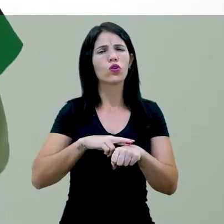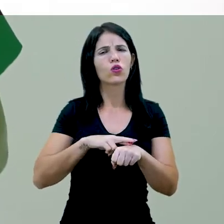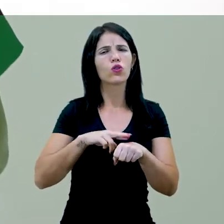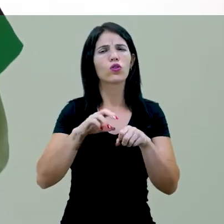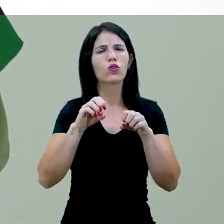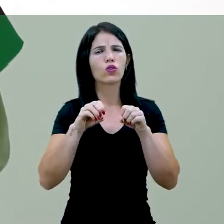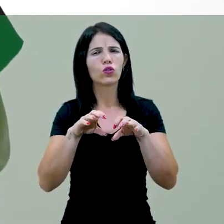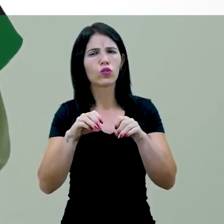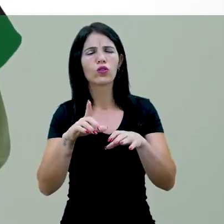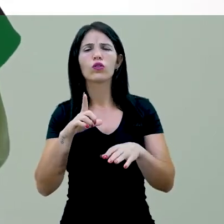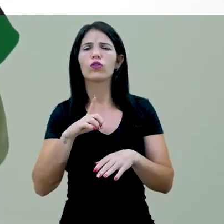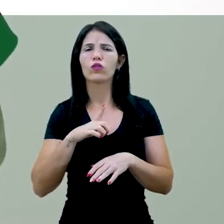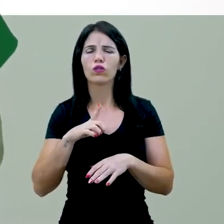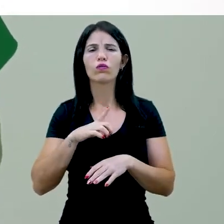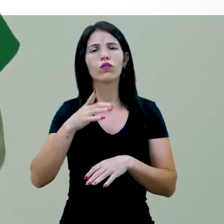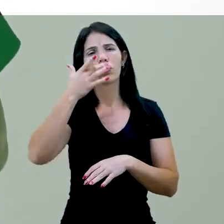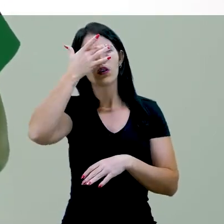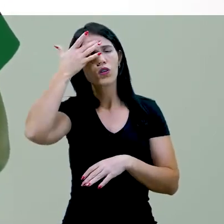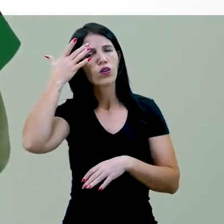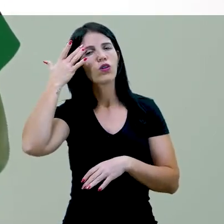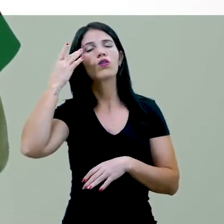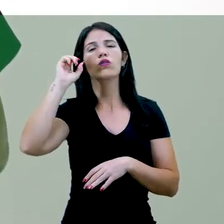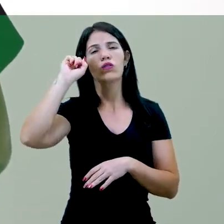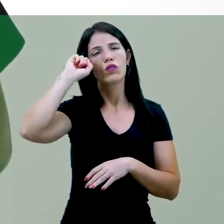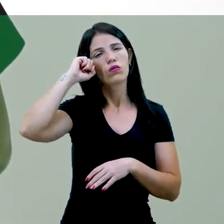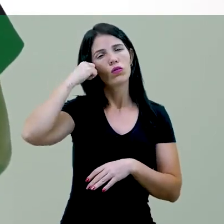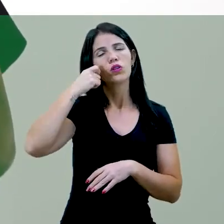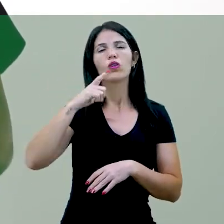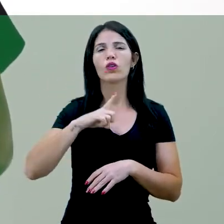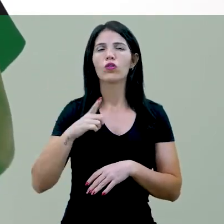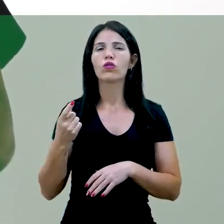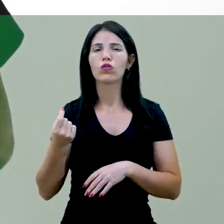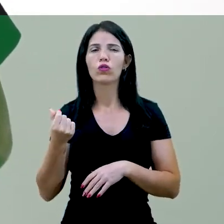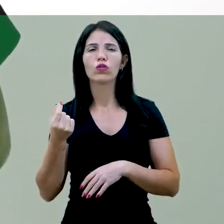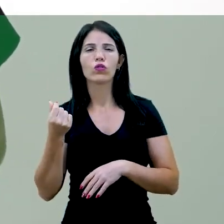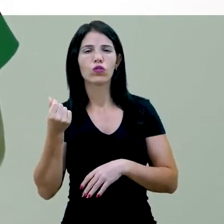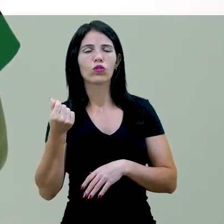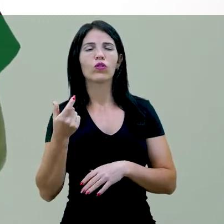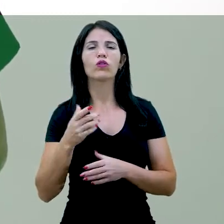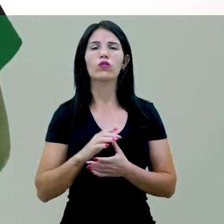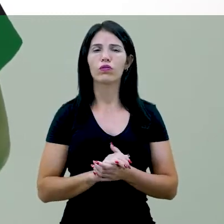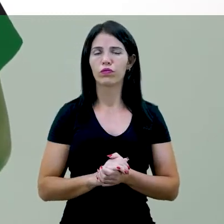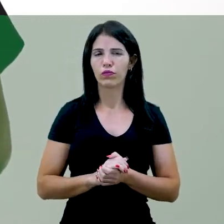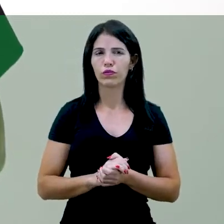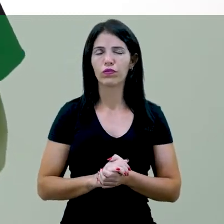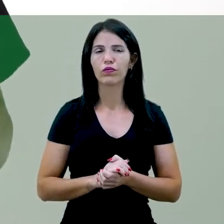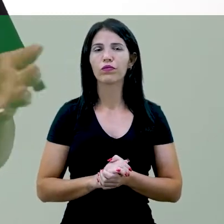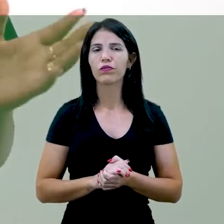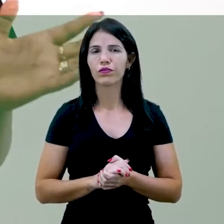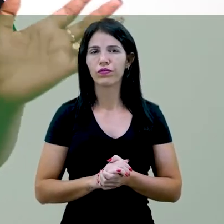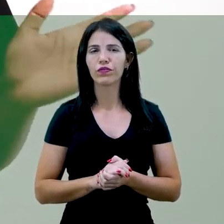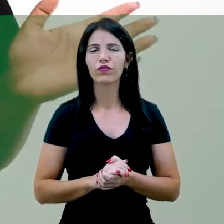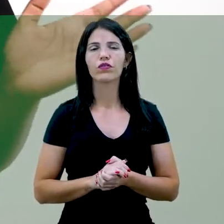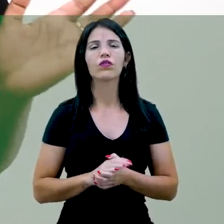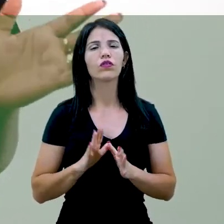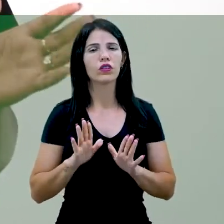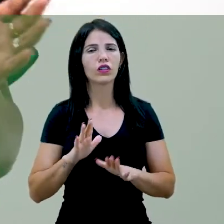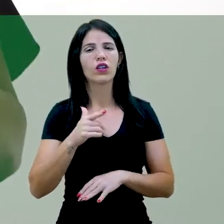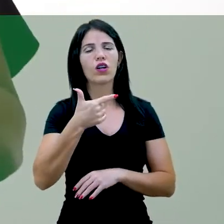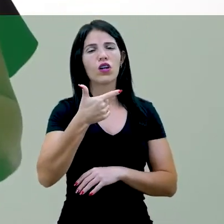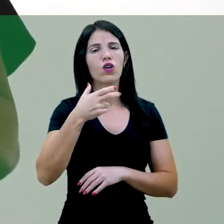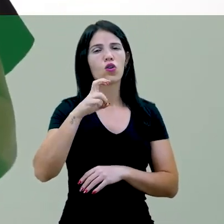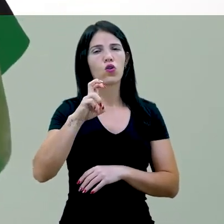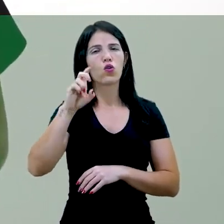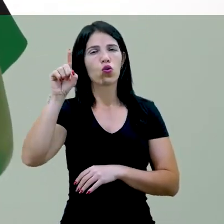resiste mesmo entre os negros com maior renda, embora com menos intensidade. Mesmo entre os 25%